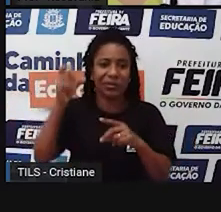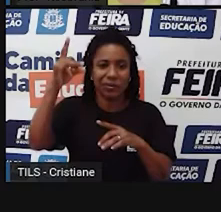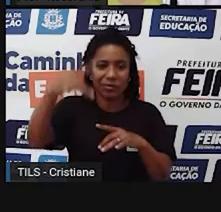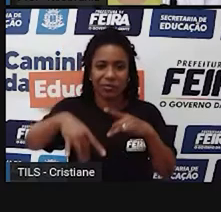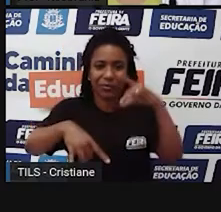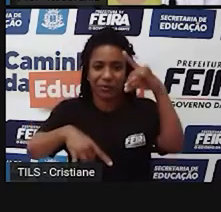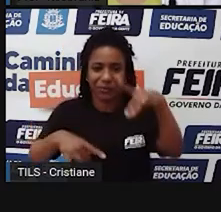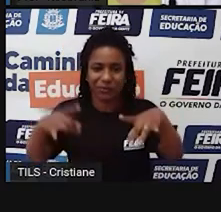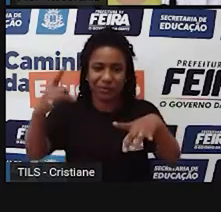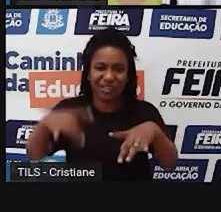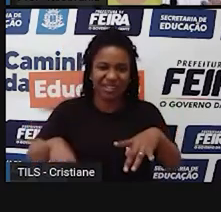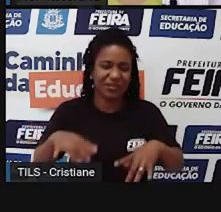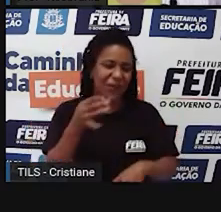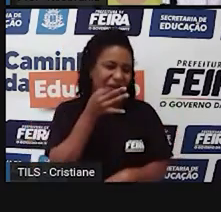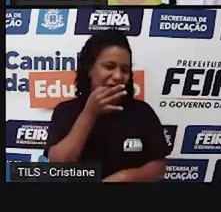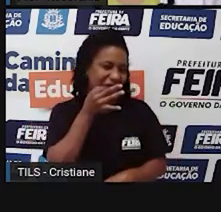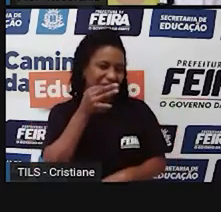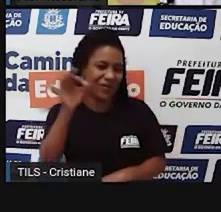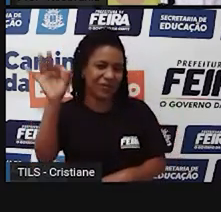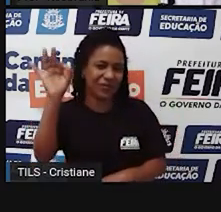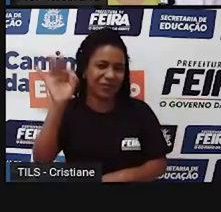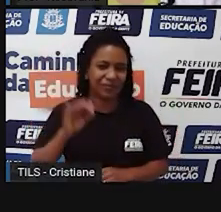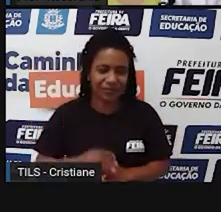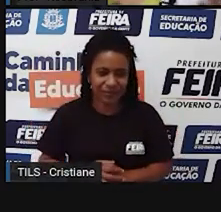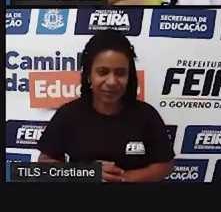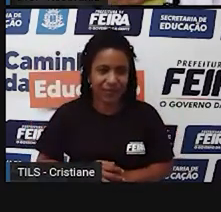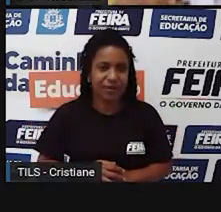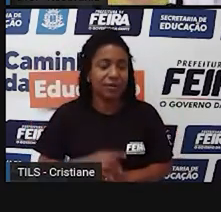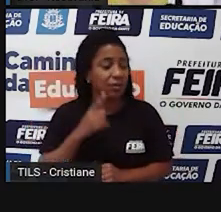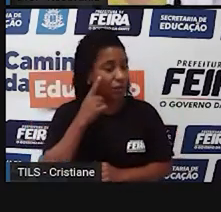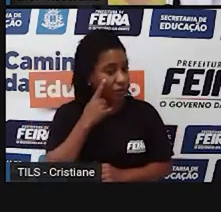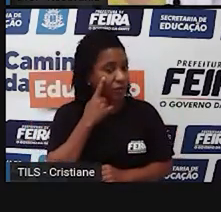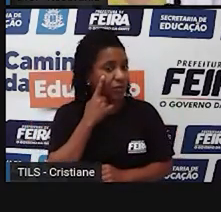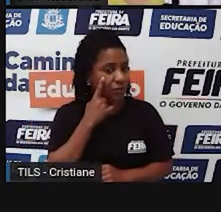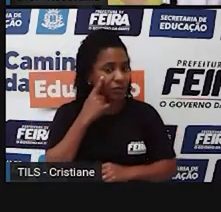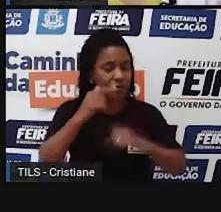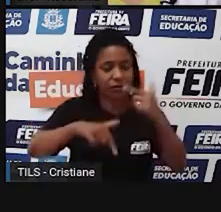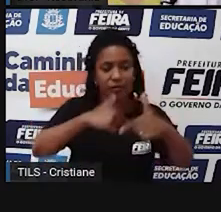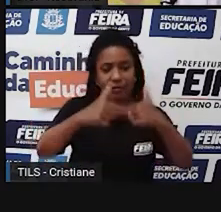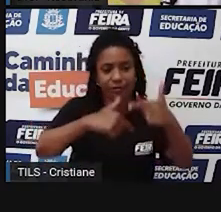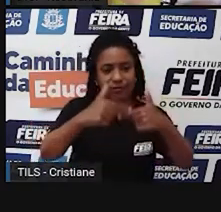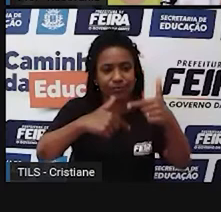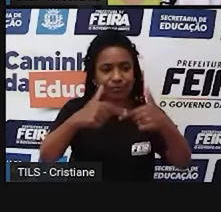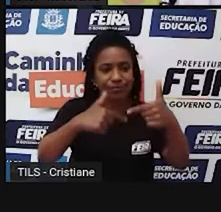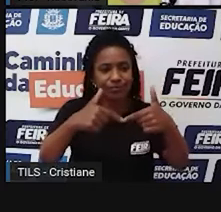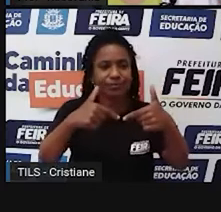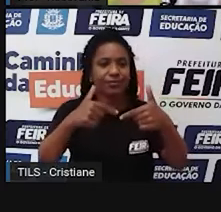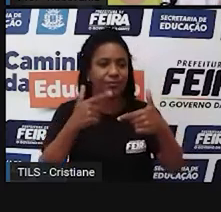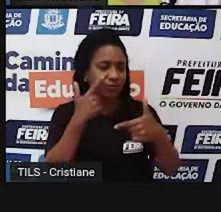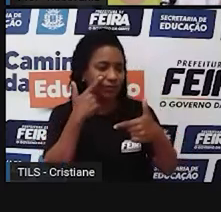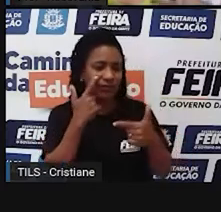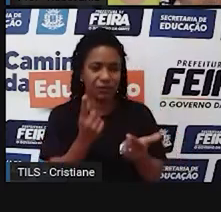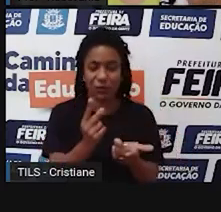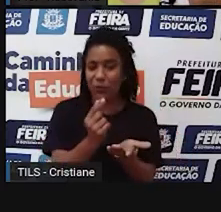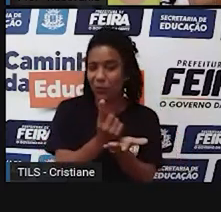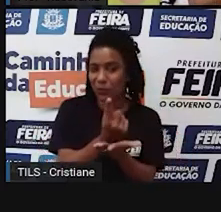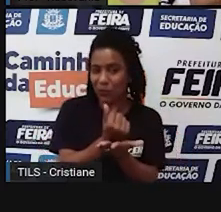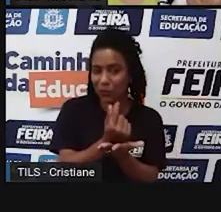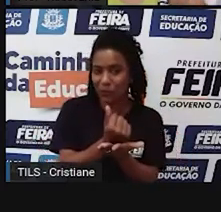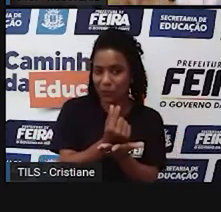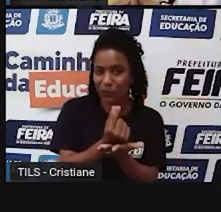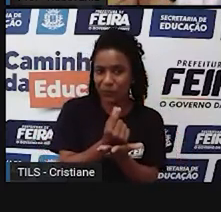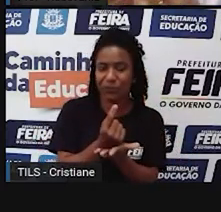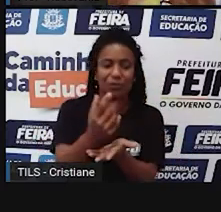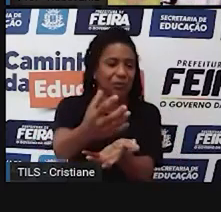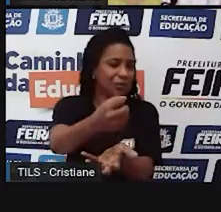horrível, que às vezes, quando a fala do trabalho, a gente só leva em consideração o capitalismo, né? Em